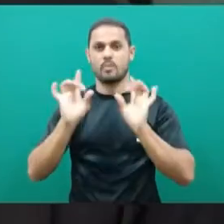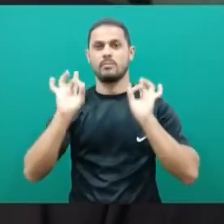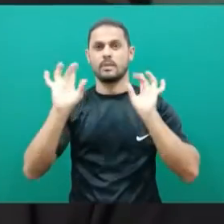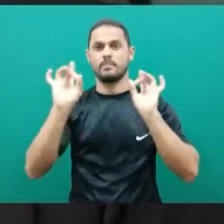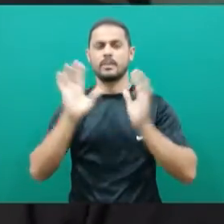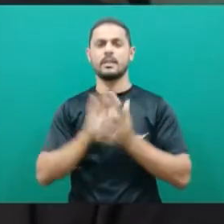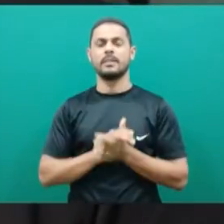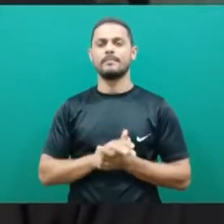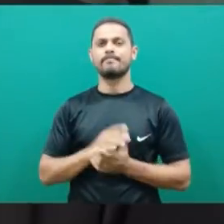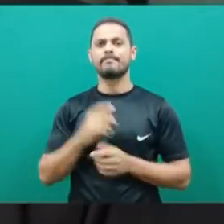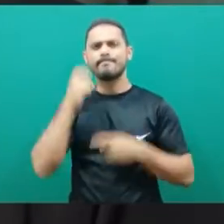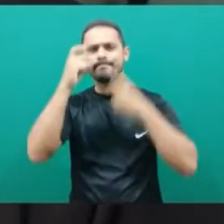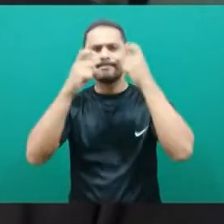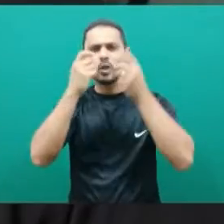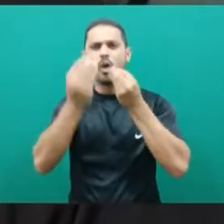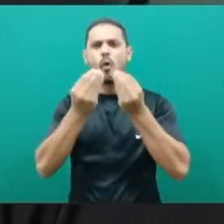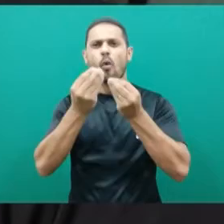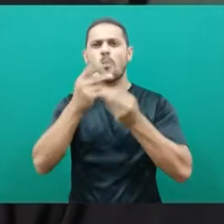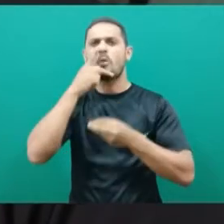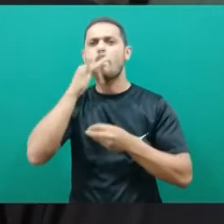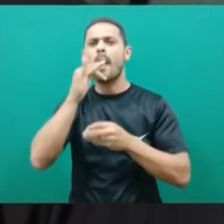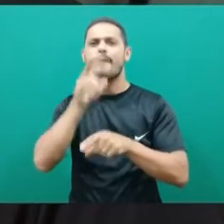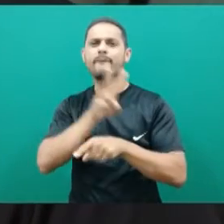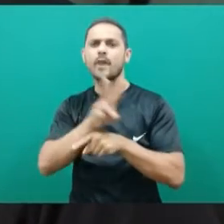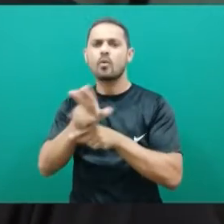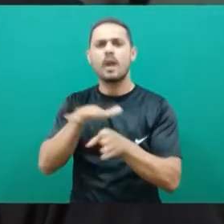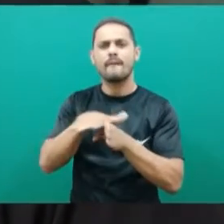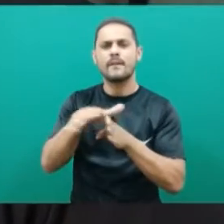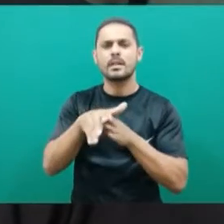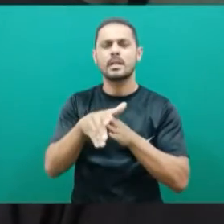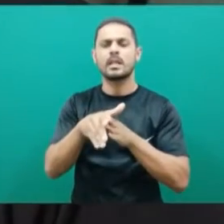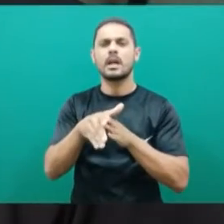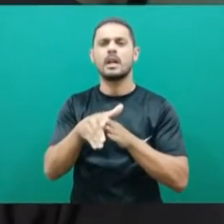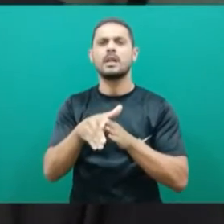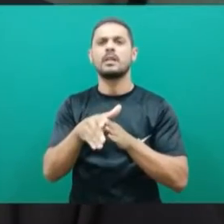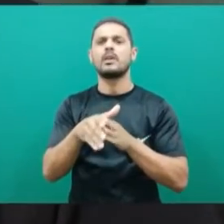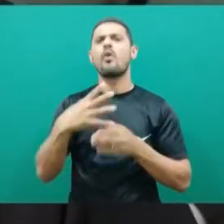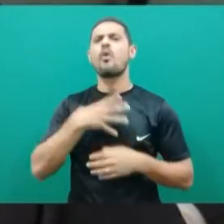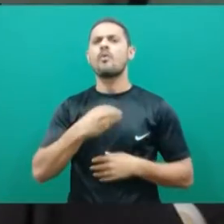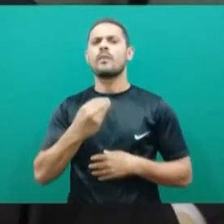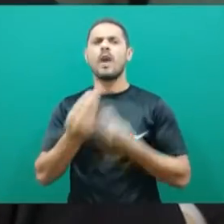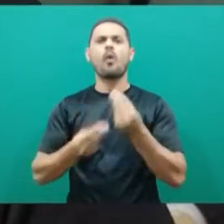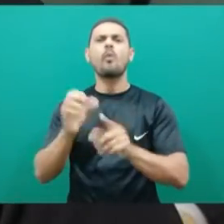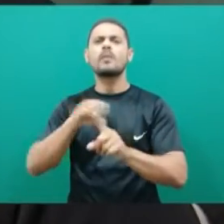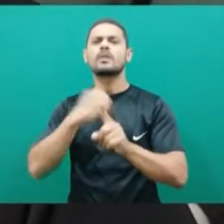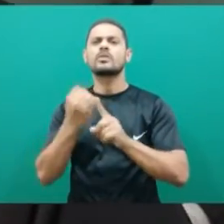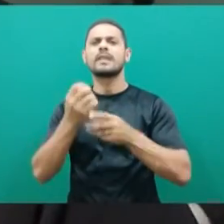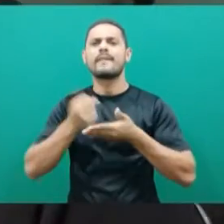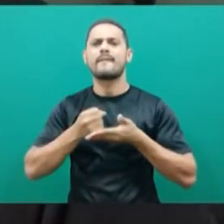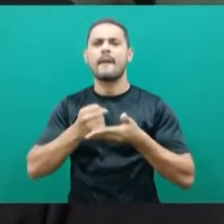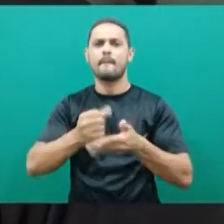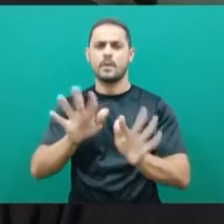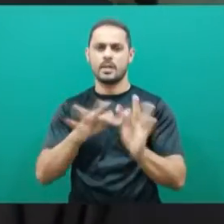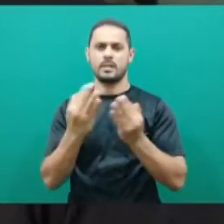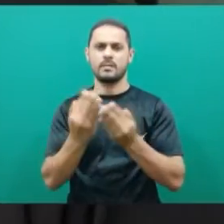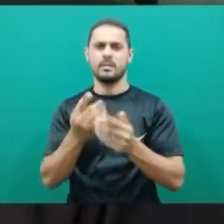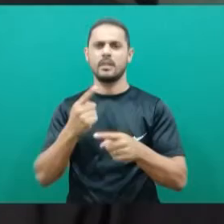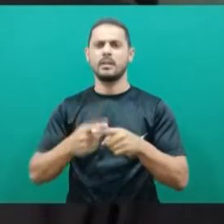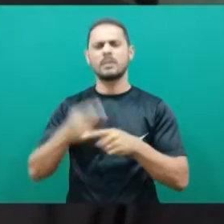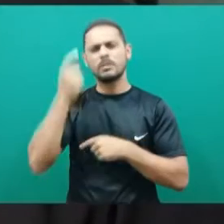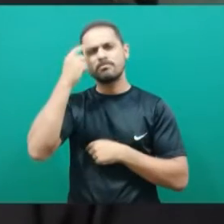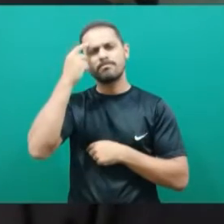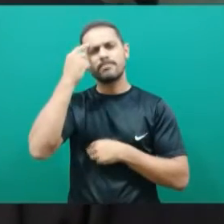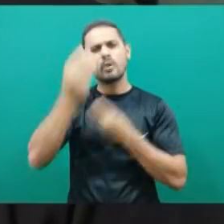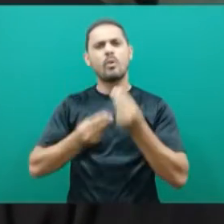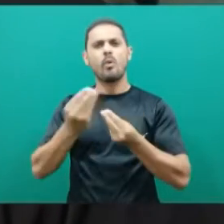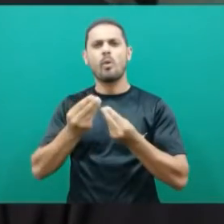E a nossa preocupação não é como esses pais vão criar essa criança. A nossa preocupação é como a sociedade vai servir essa família. Porque a gente